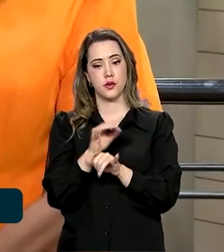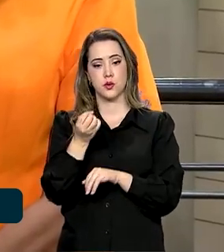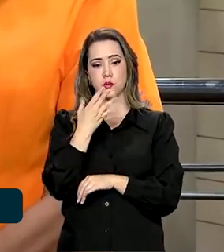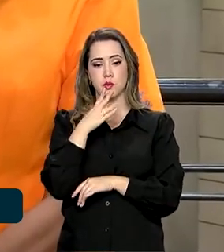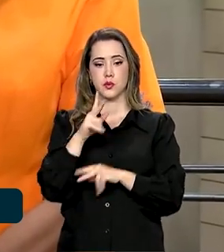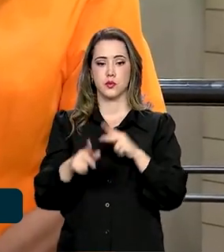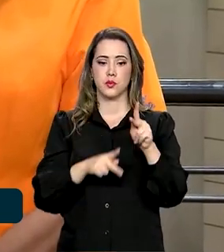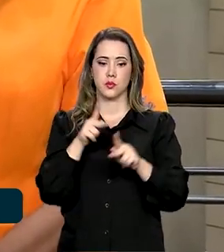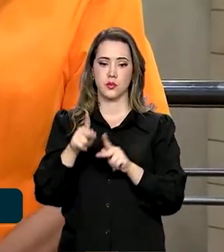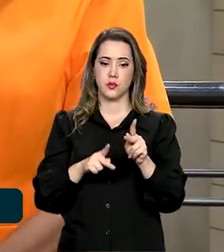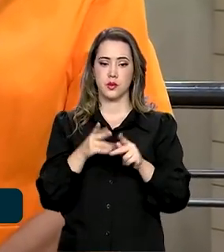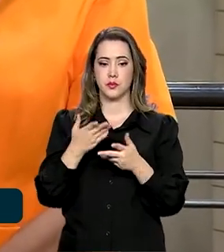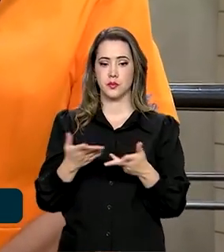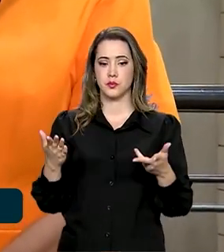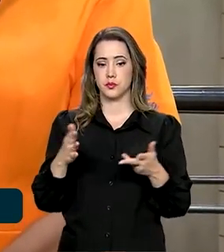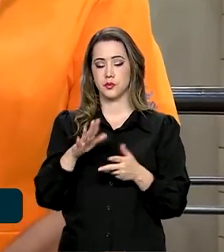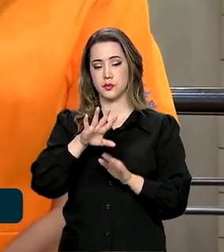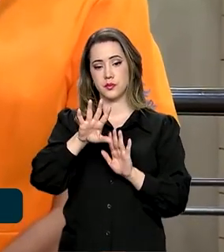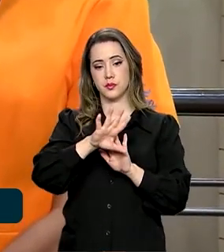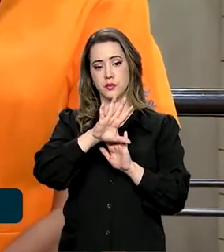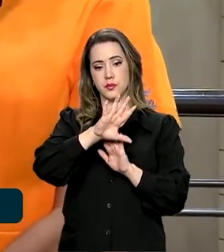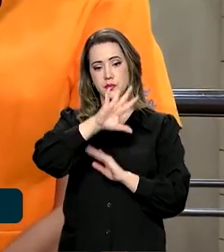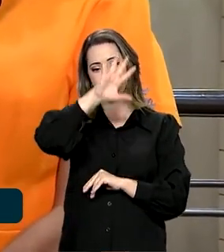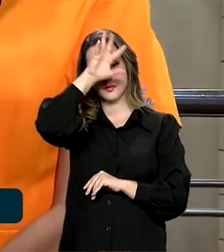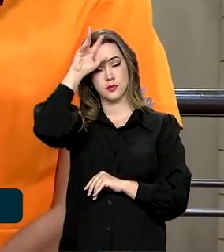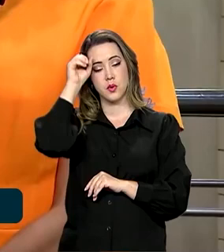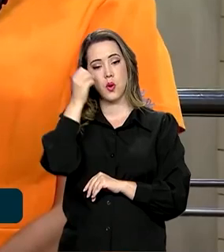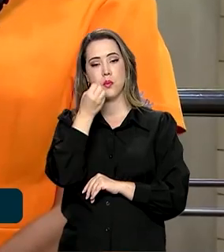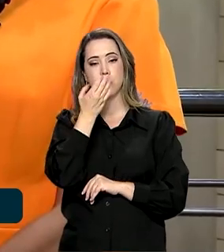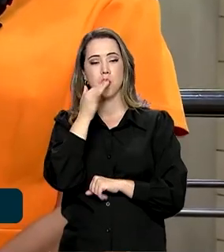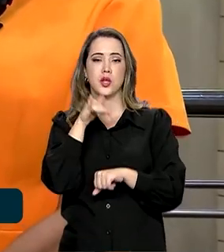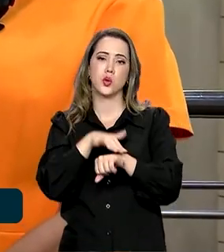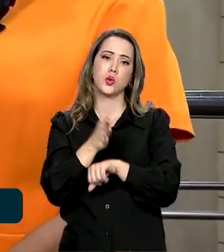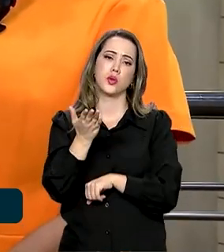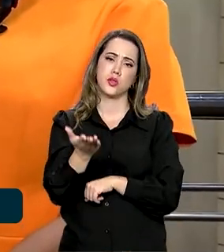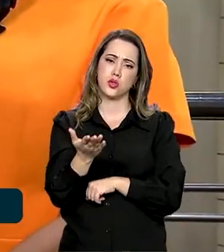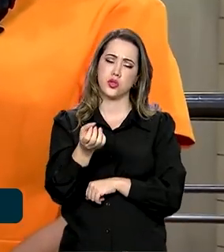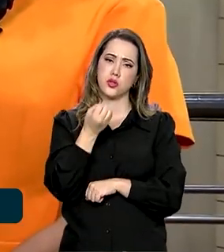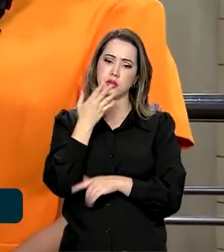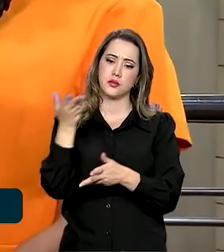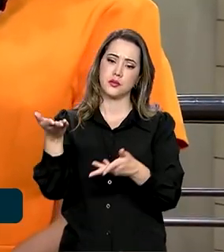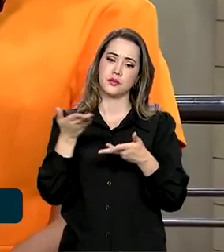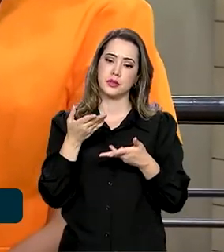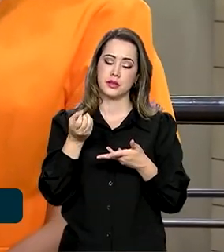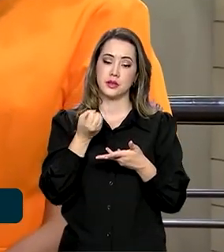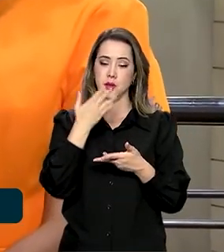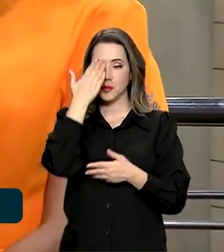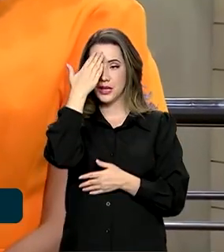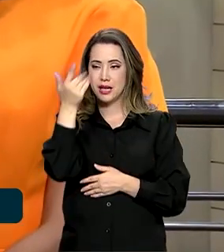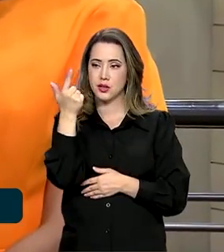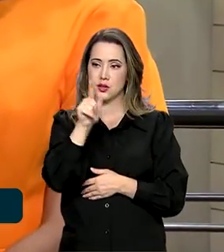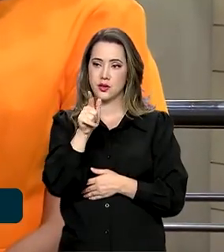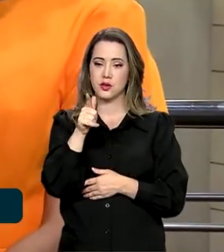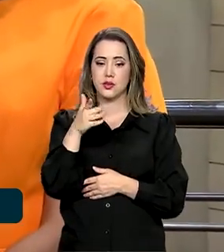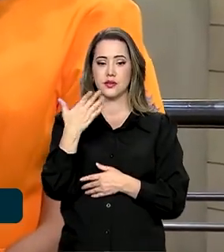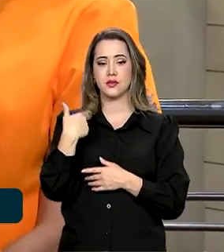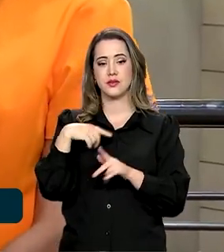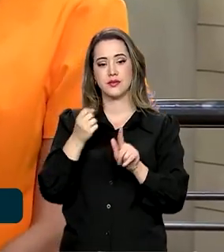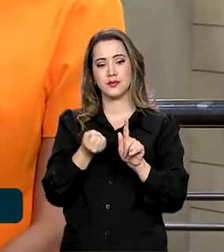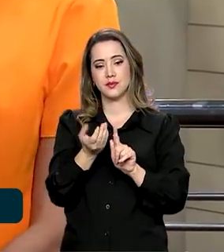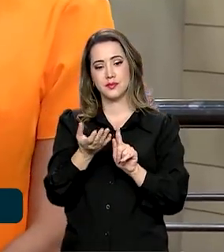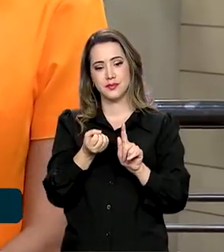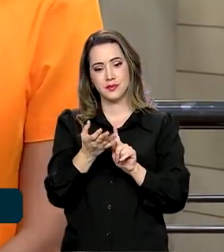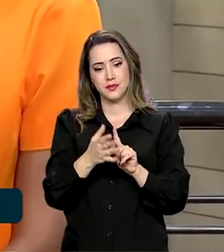população da Amazônia. Ministra, boa noite e obrigada aí pela sua participação novamente no nosso canal GOV.